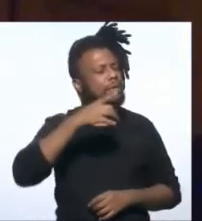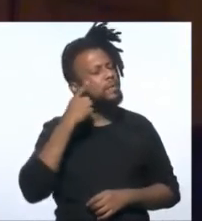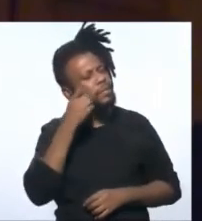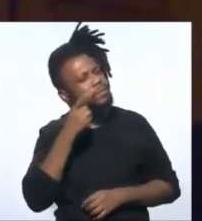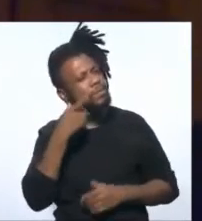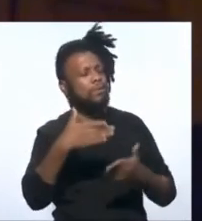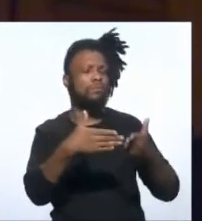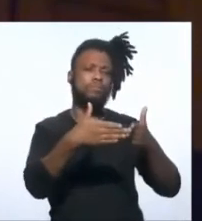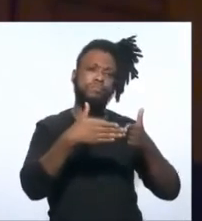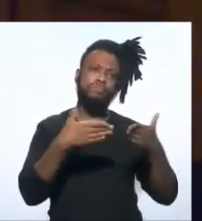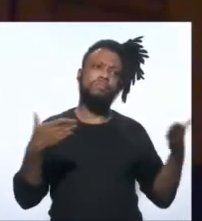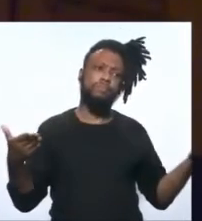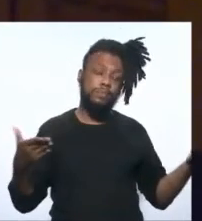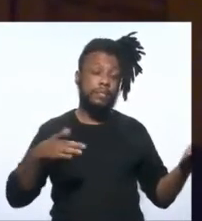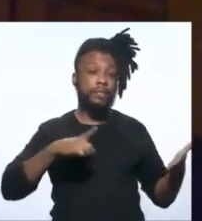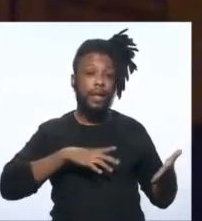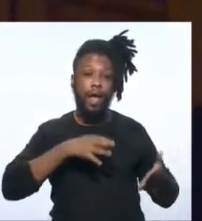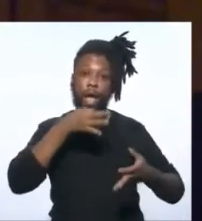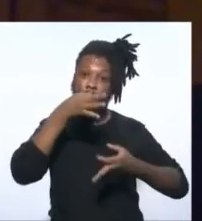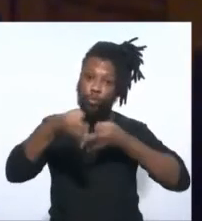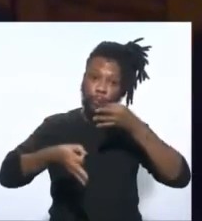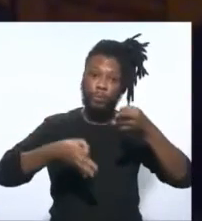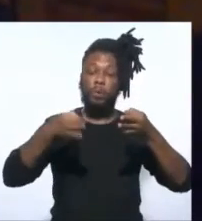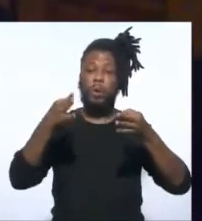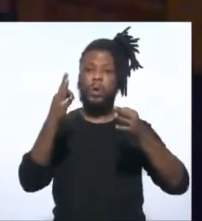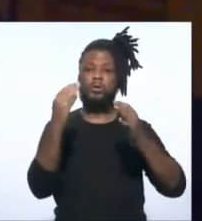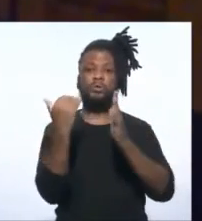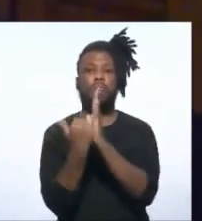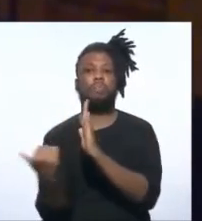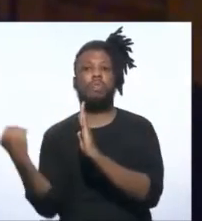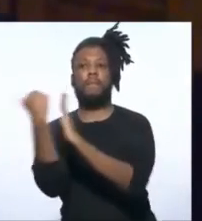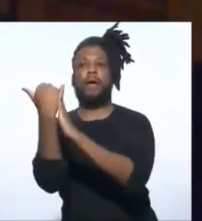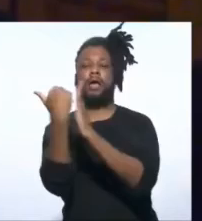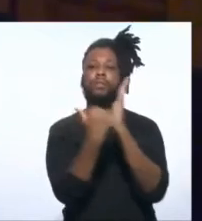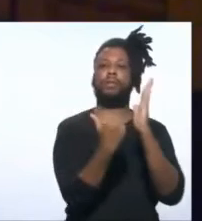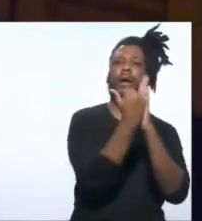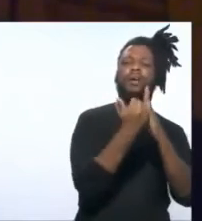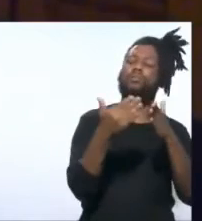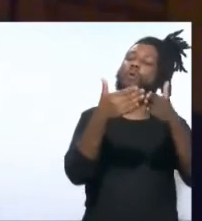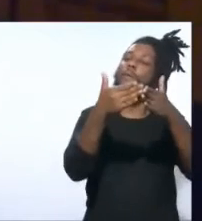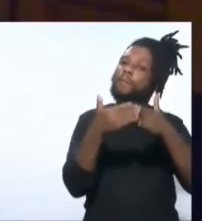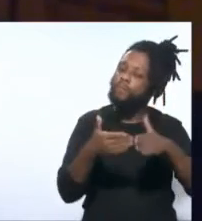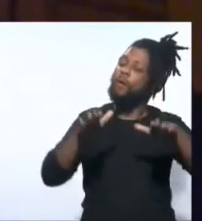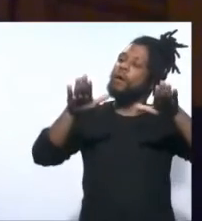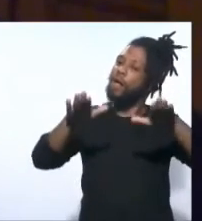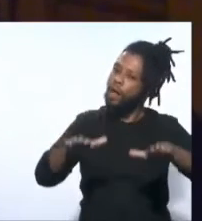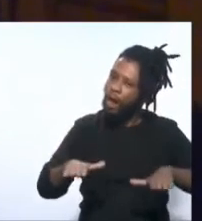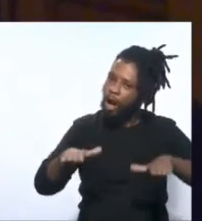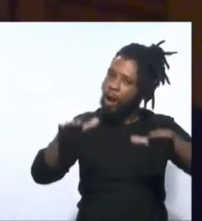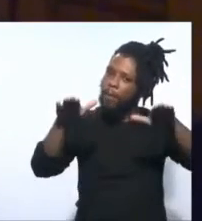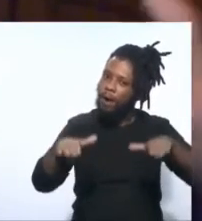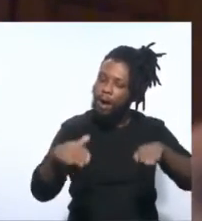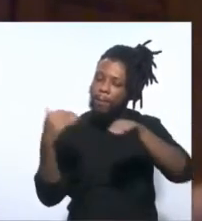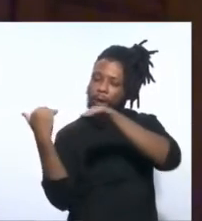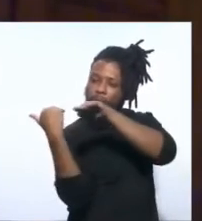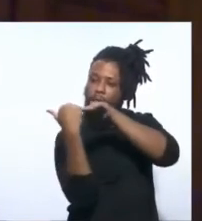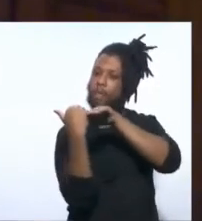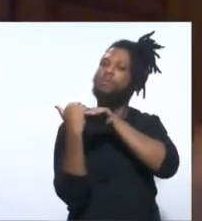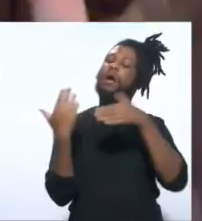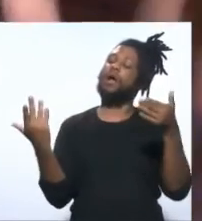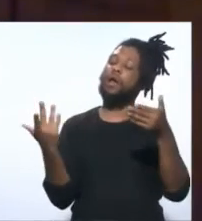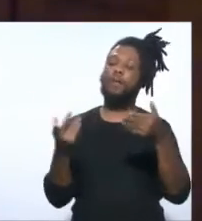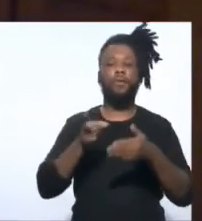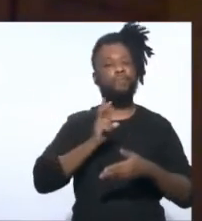que têm as posições extremadas, baixem a bola, baixem a bola, para a gente